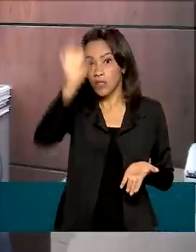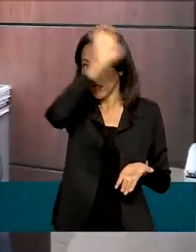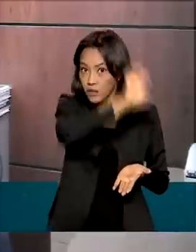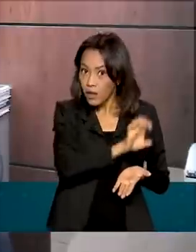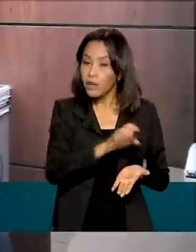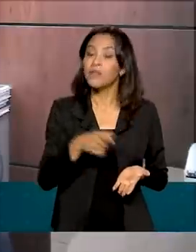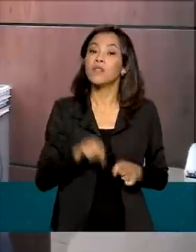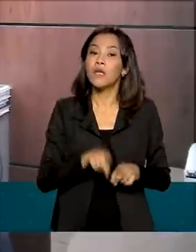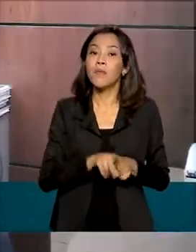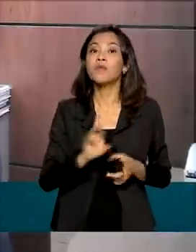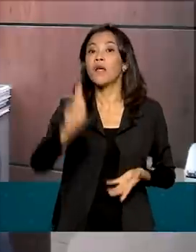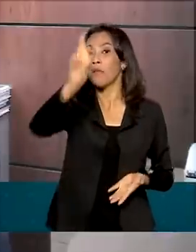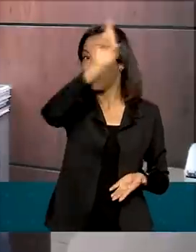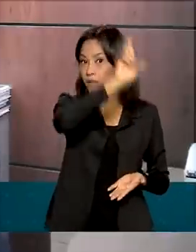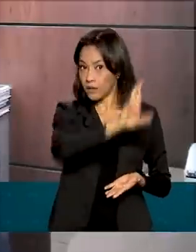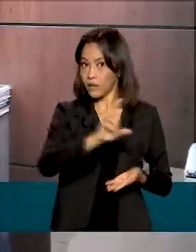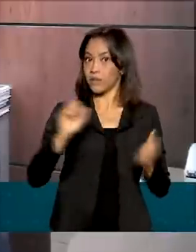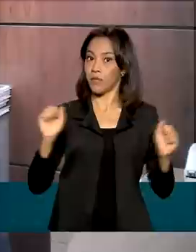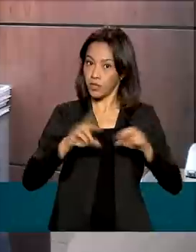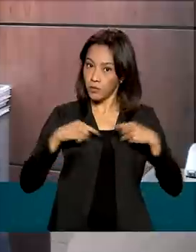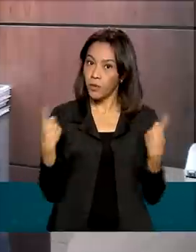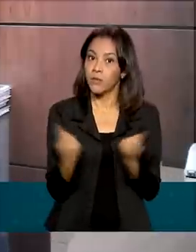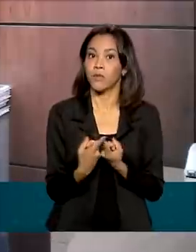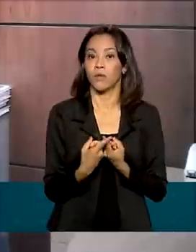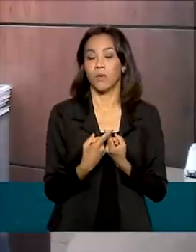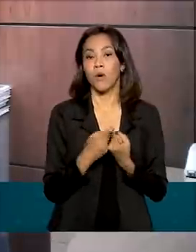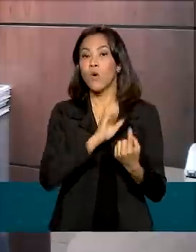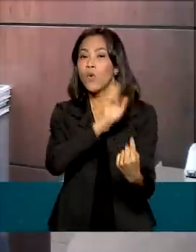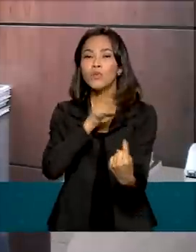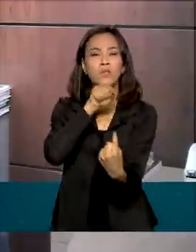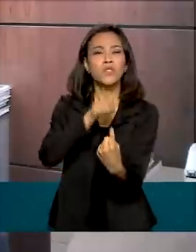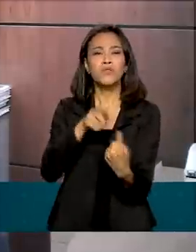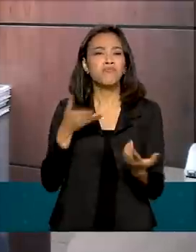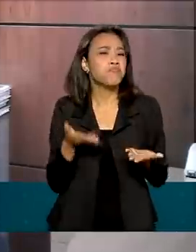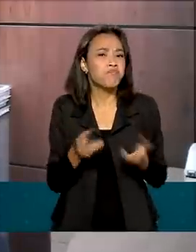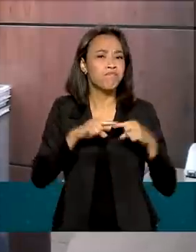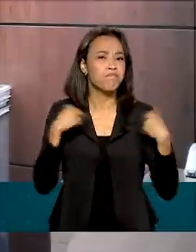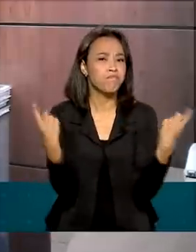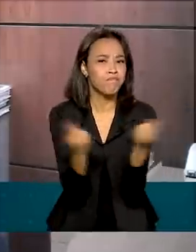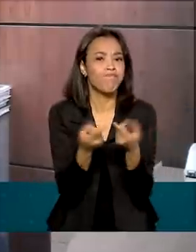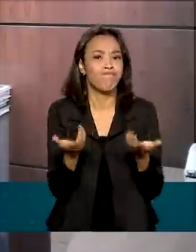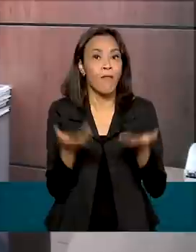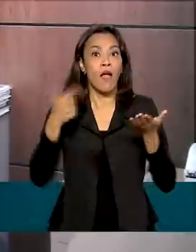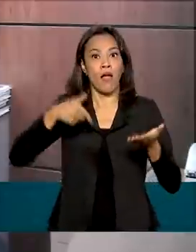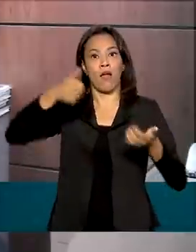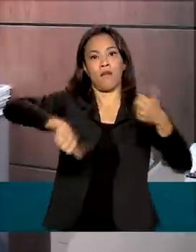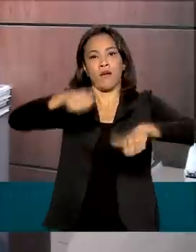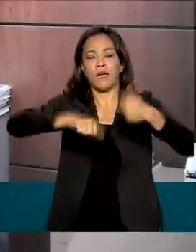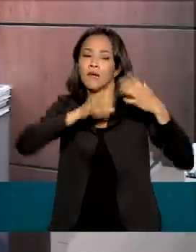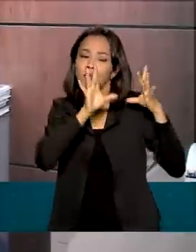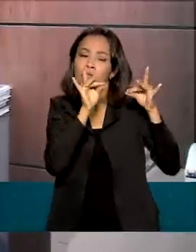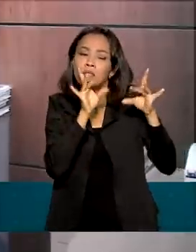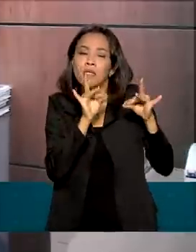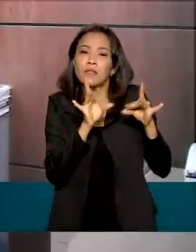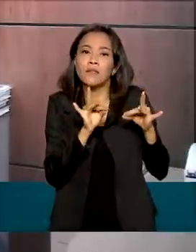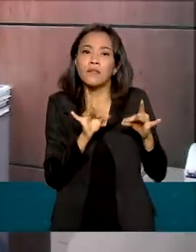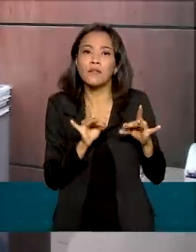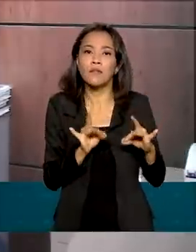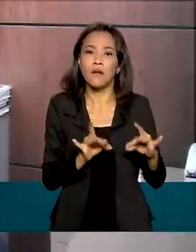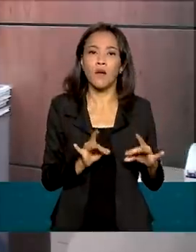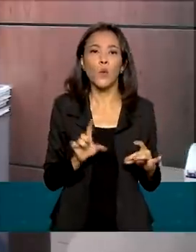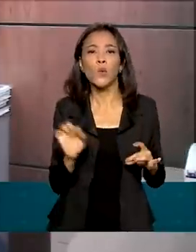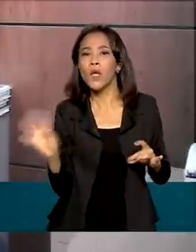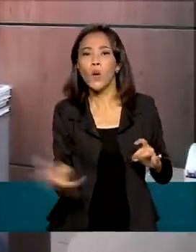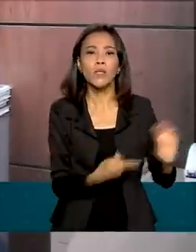representantes dos produtores. A ideia dessas reuniões é avaliar com mais detalhe as dificuldades